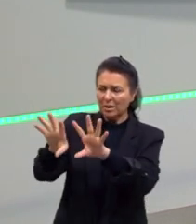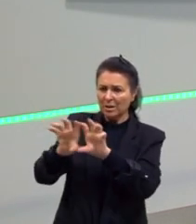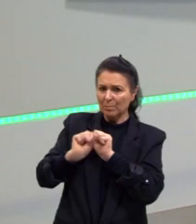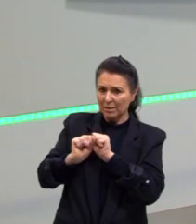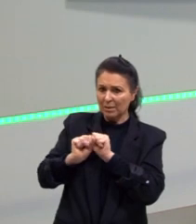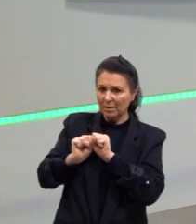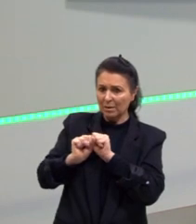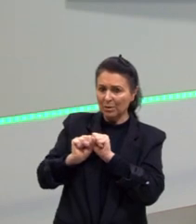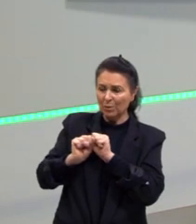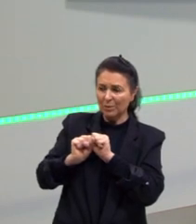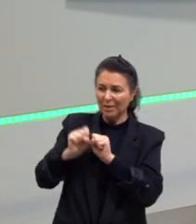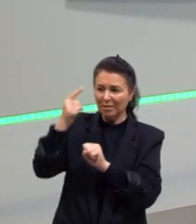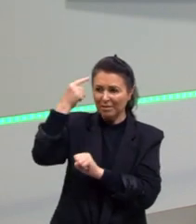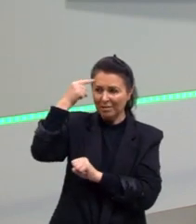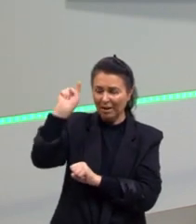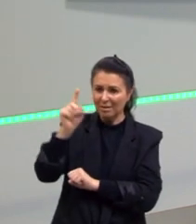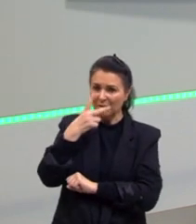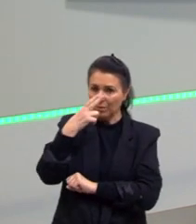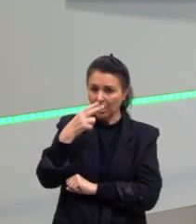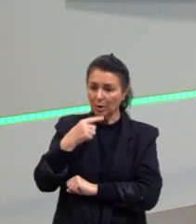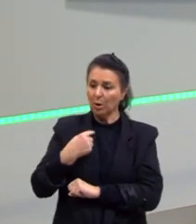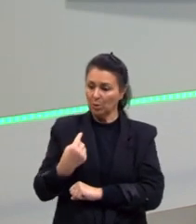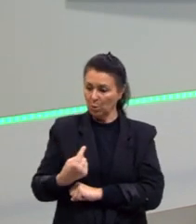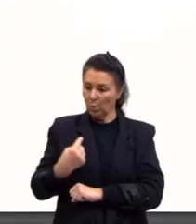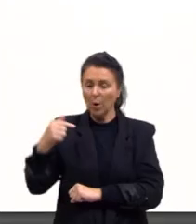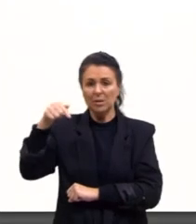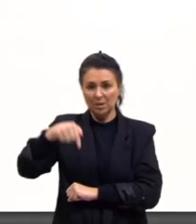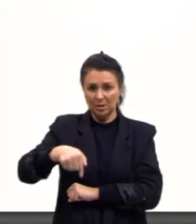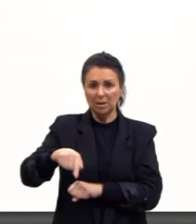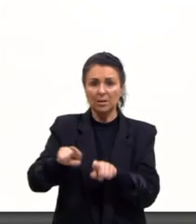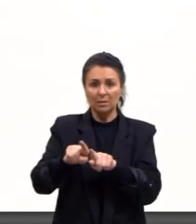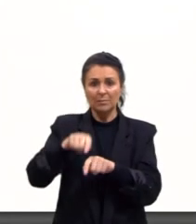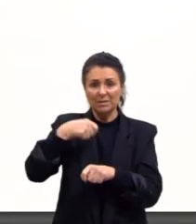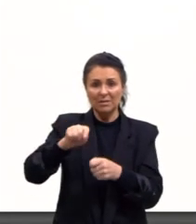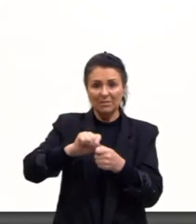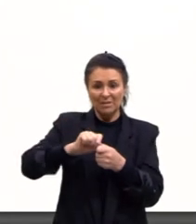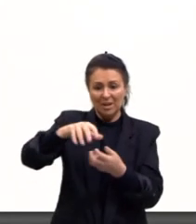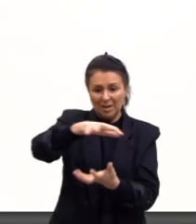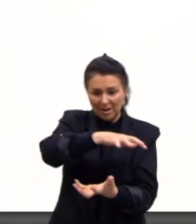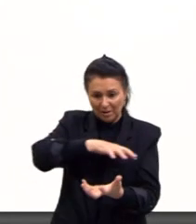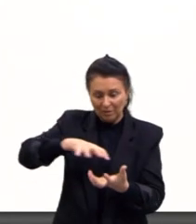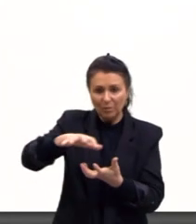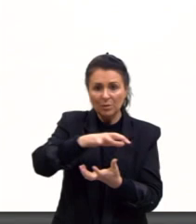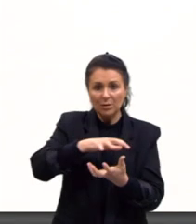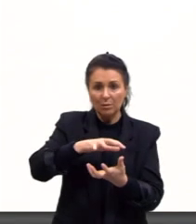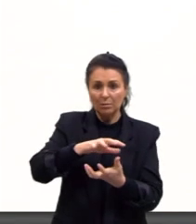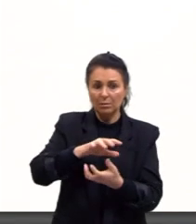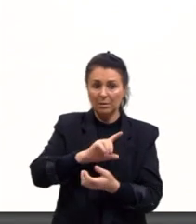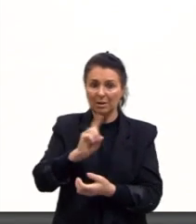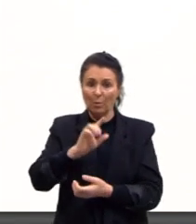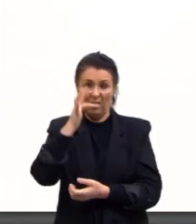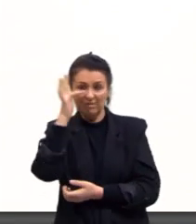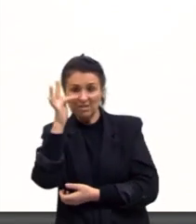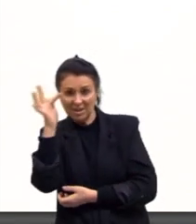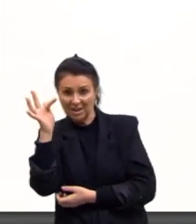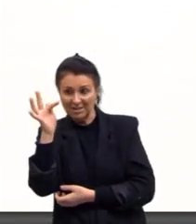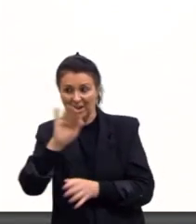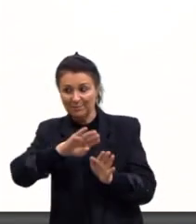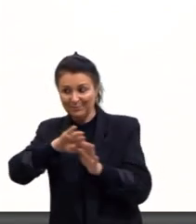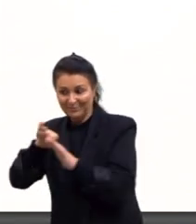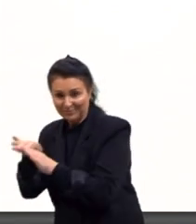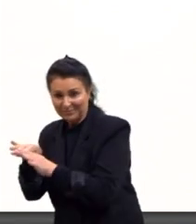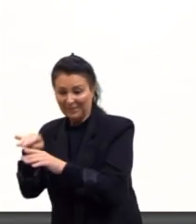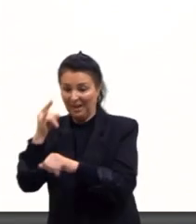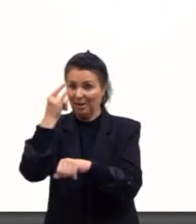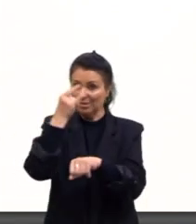mesmos, desses ideais e pensaram, a gente precisa fazer a nossa revolução. E a revolução deles não é a francesa, é a haitiana, ela é diferente.